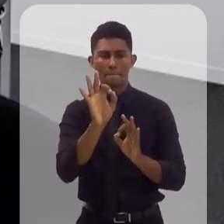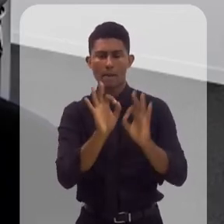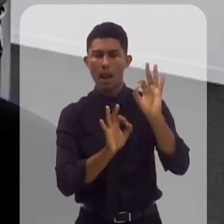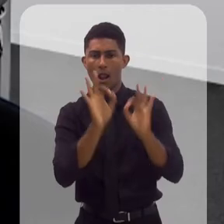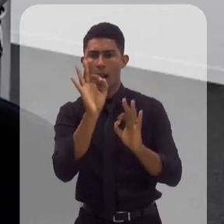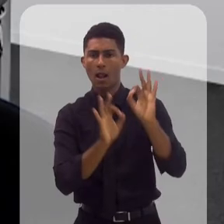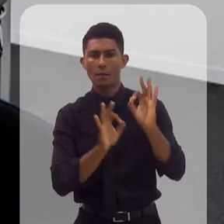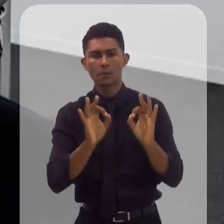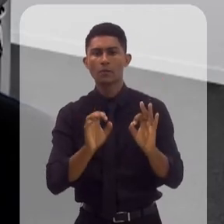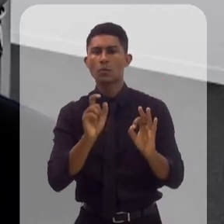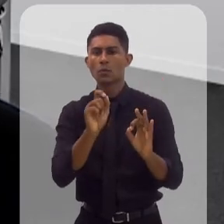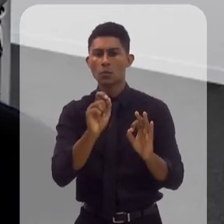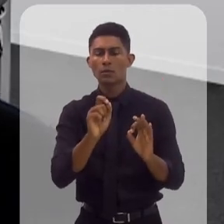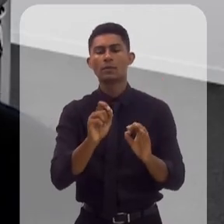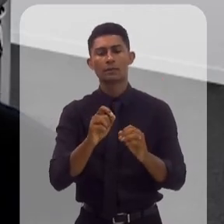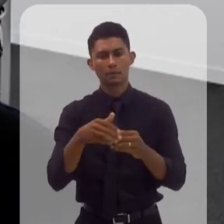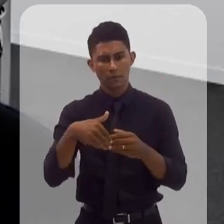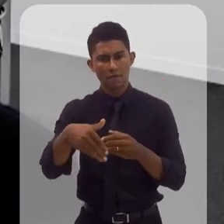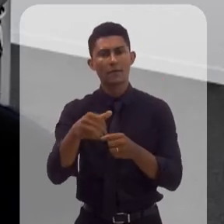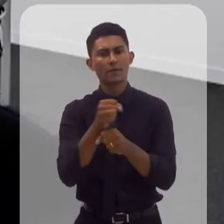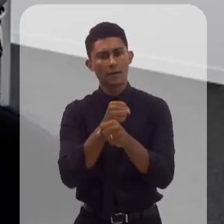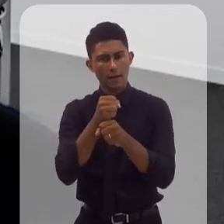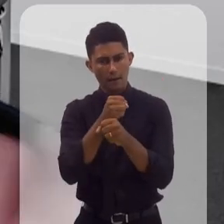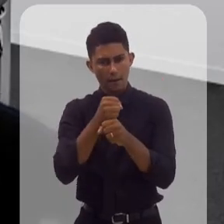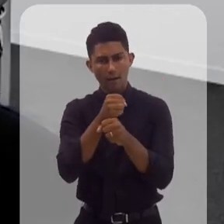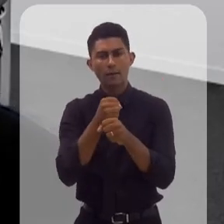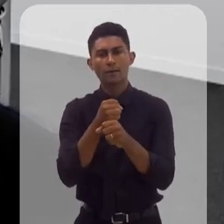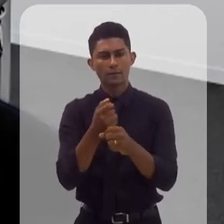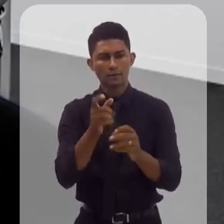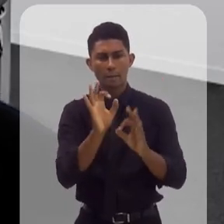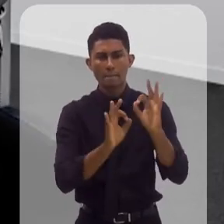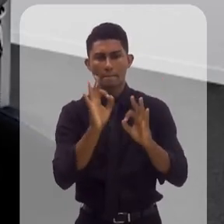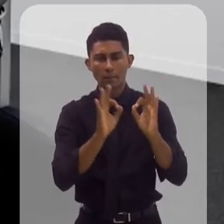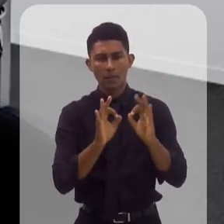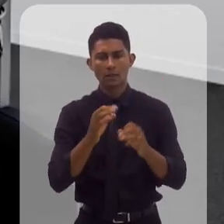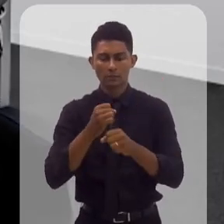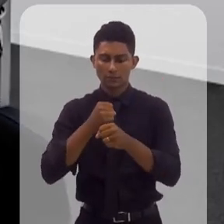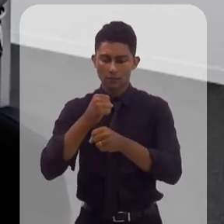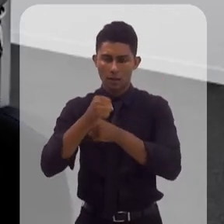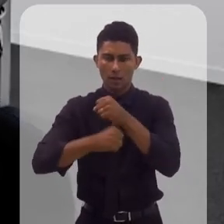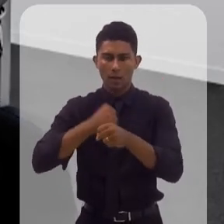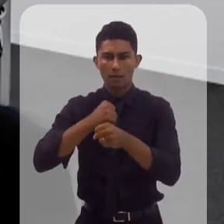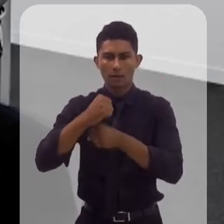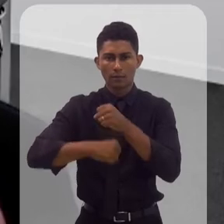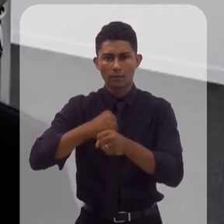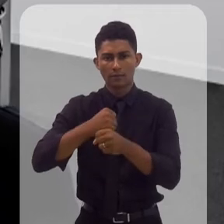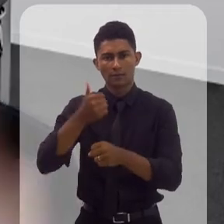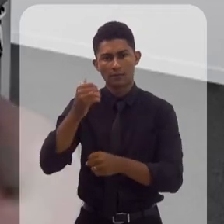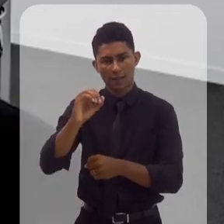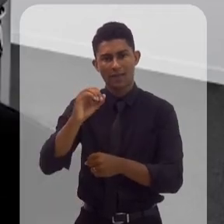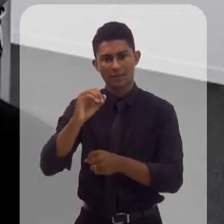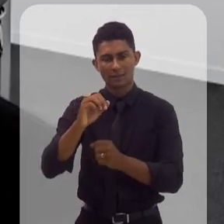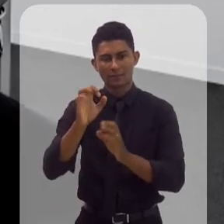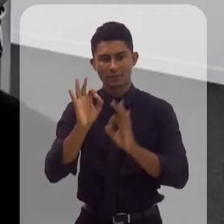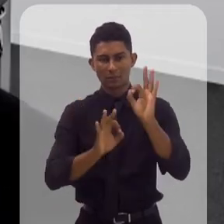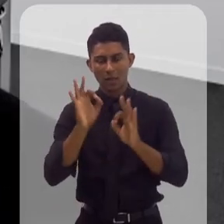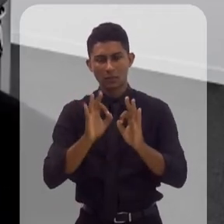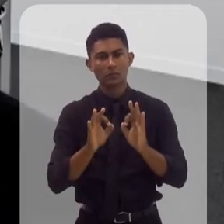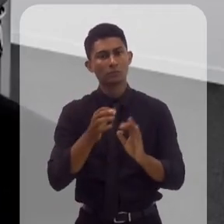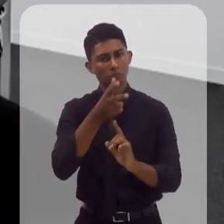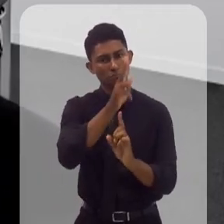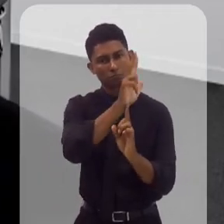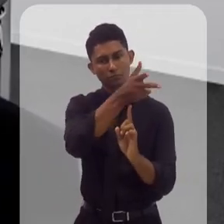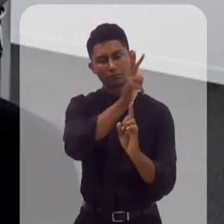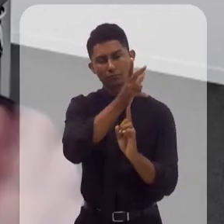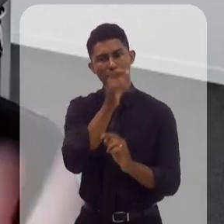de médio e longo prazo também, nos nossos planos decenais de expansão da energia, em que ela entra como uma das fontes